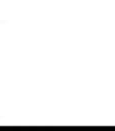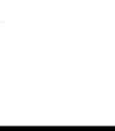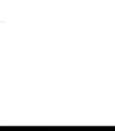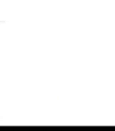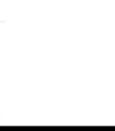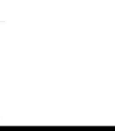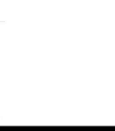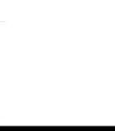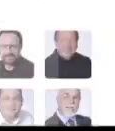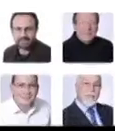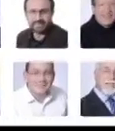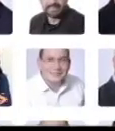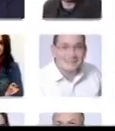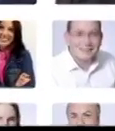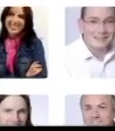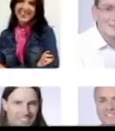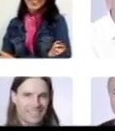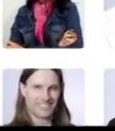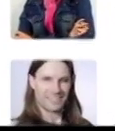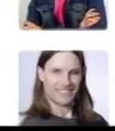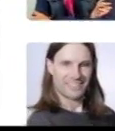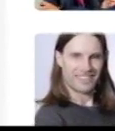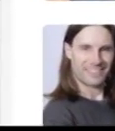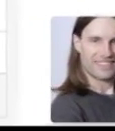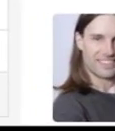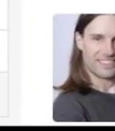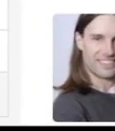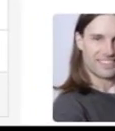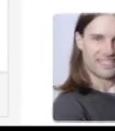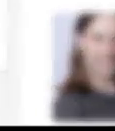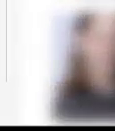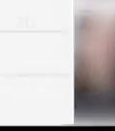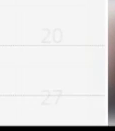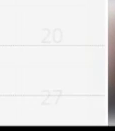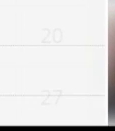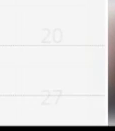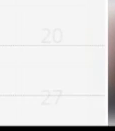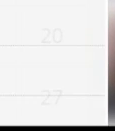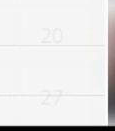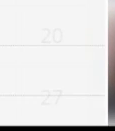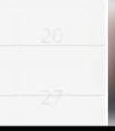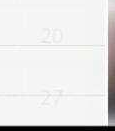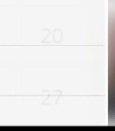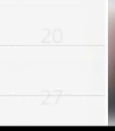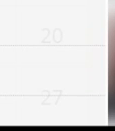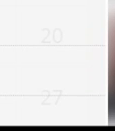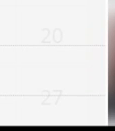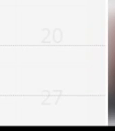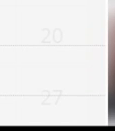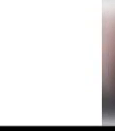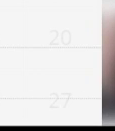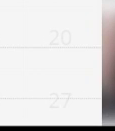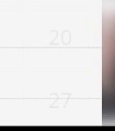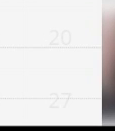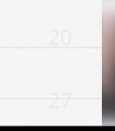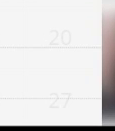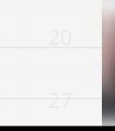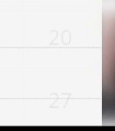diariamente. Você encontra a agenda com todas as atividades das comissões permanentes,